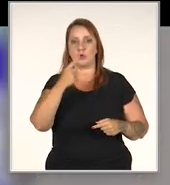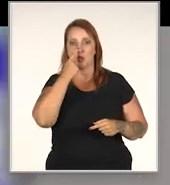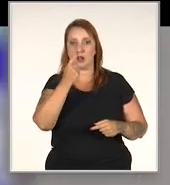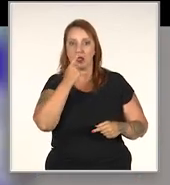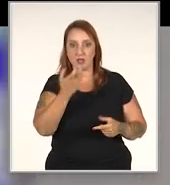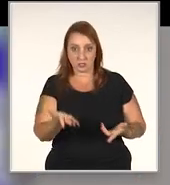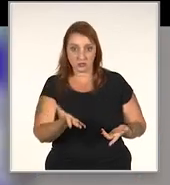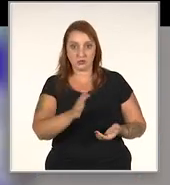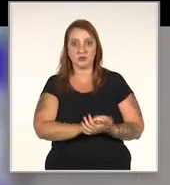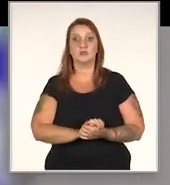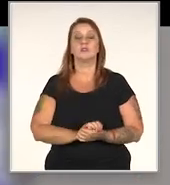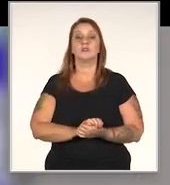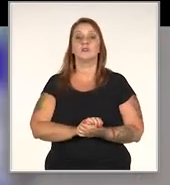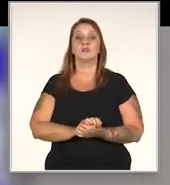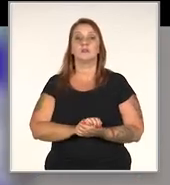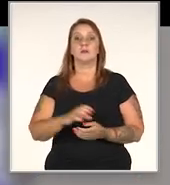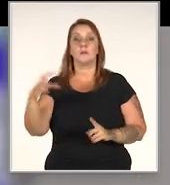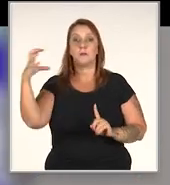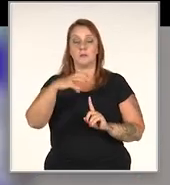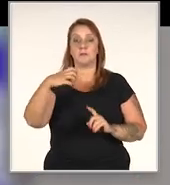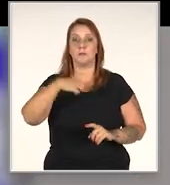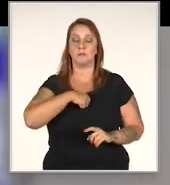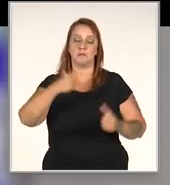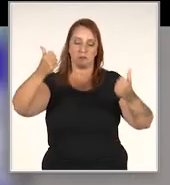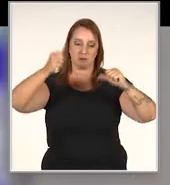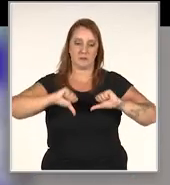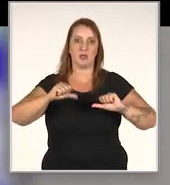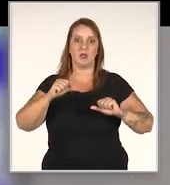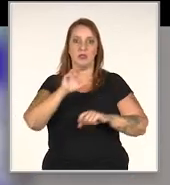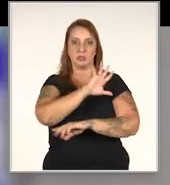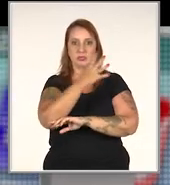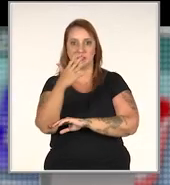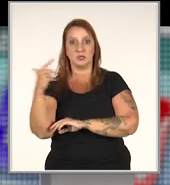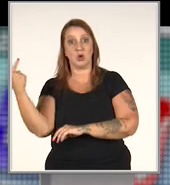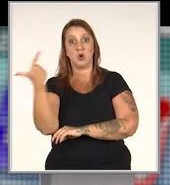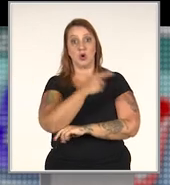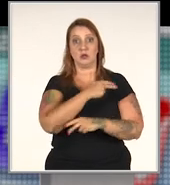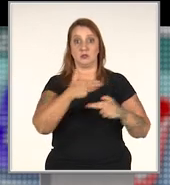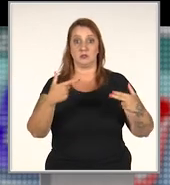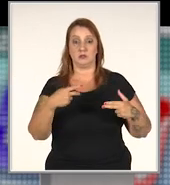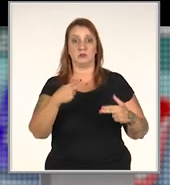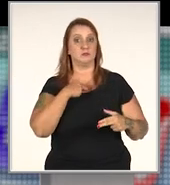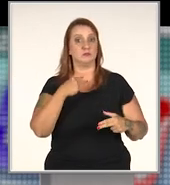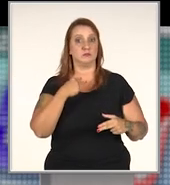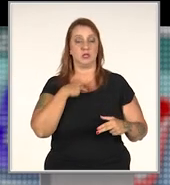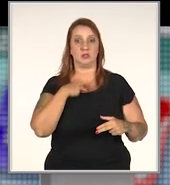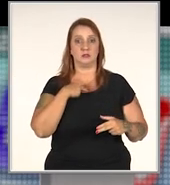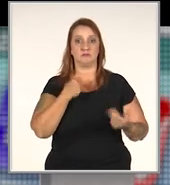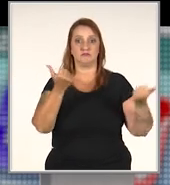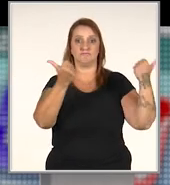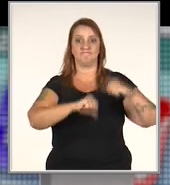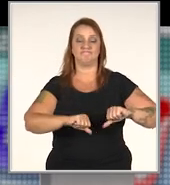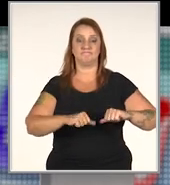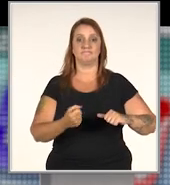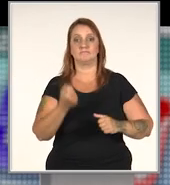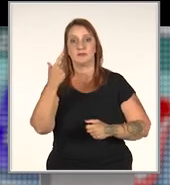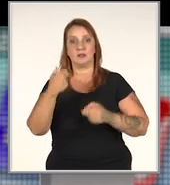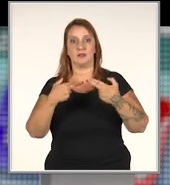ter menos dejetos, né? Um impacto menor na natureza. Por outro lado, você não pode